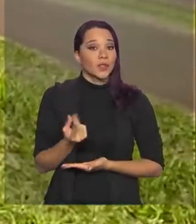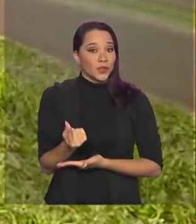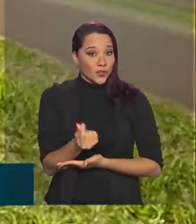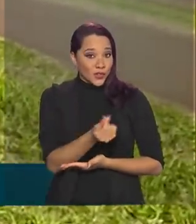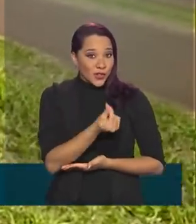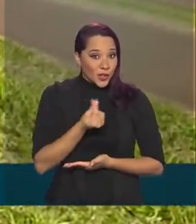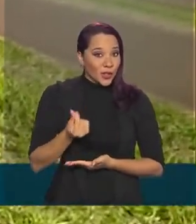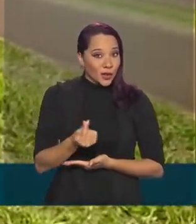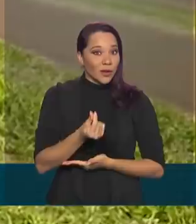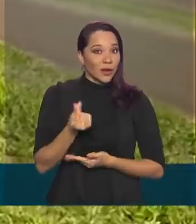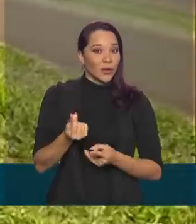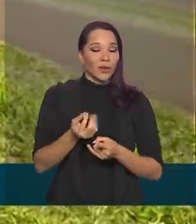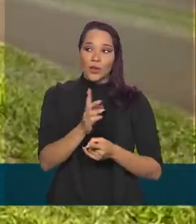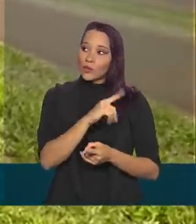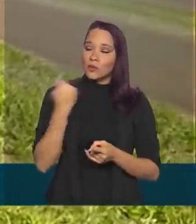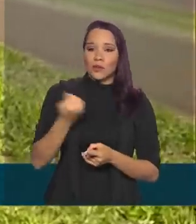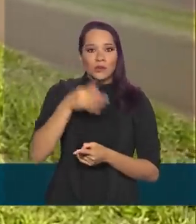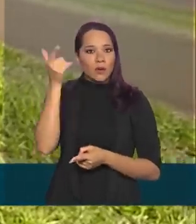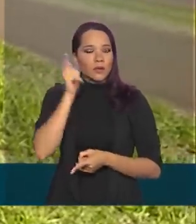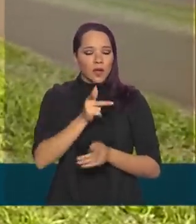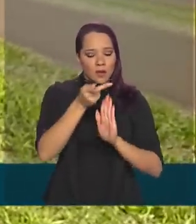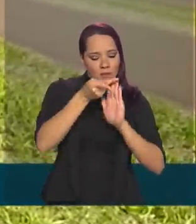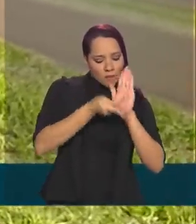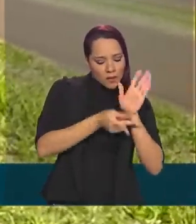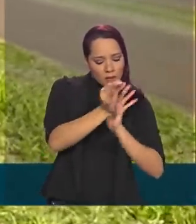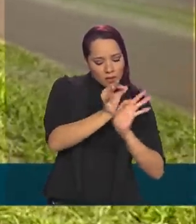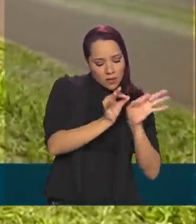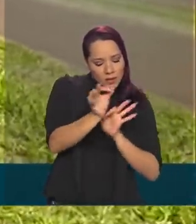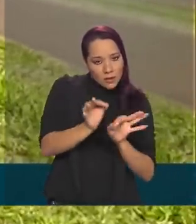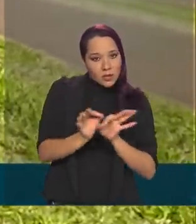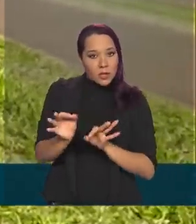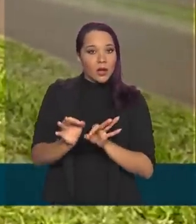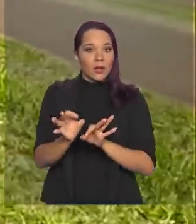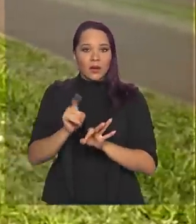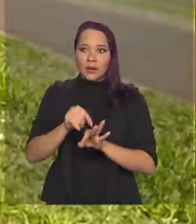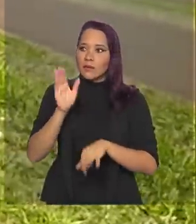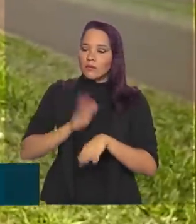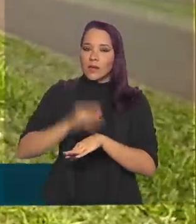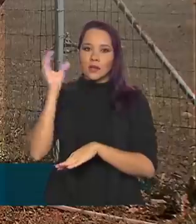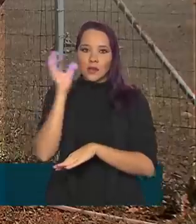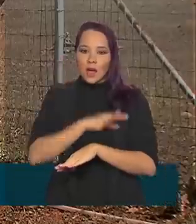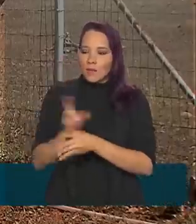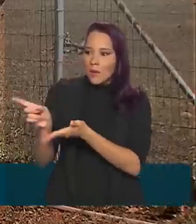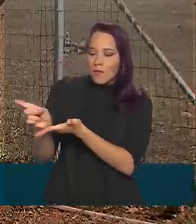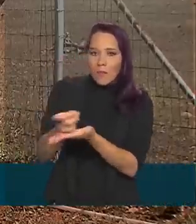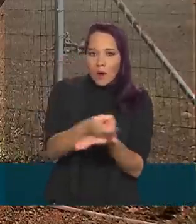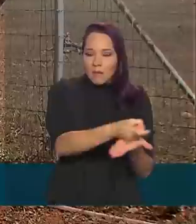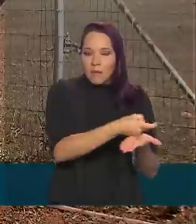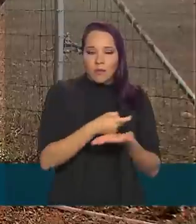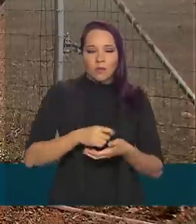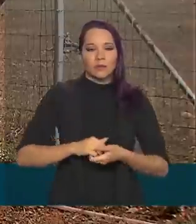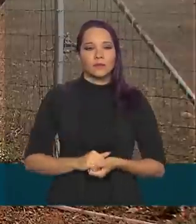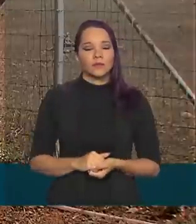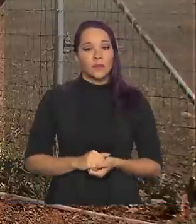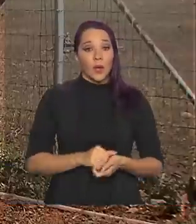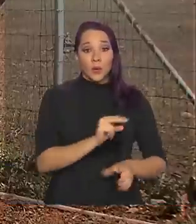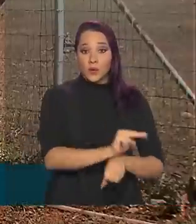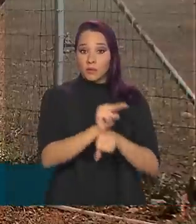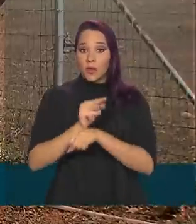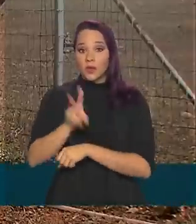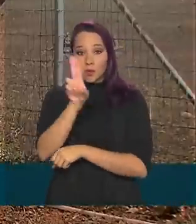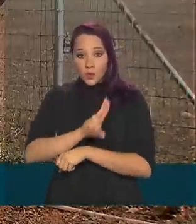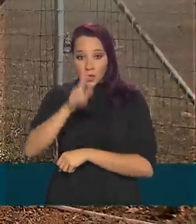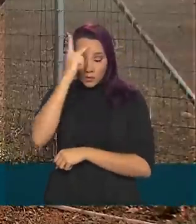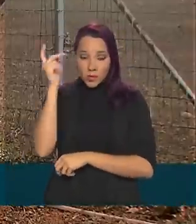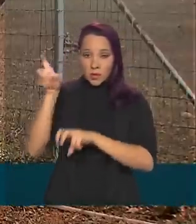nossos agricultores podemos planejar e ativizar as nossas safras. Os financiamentos usados pelos